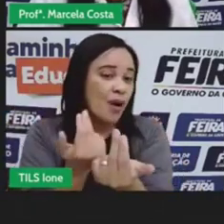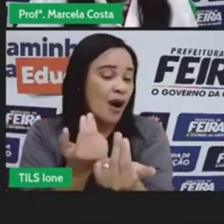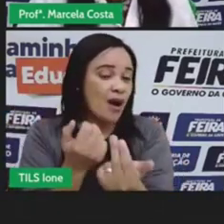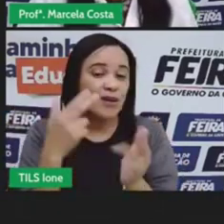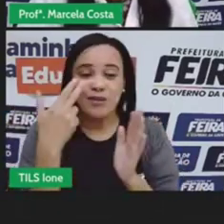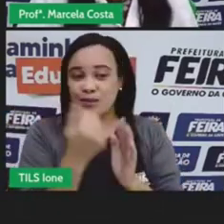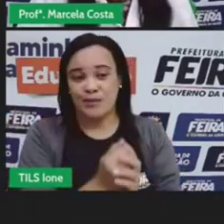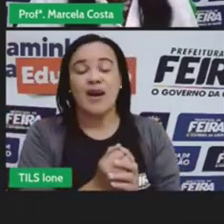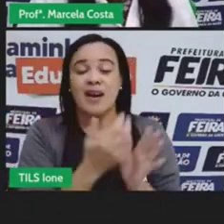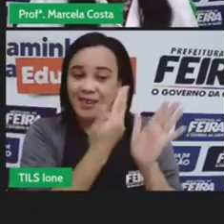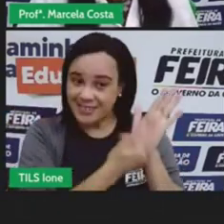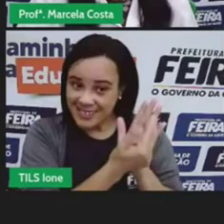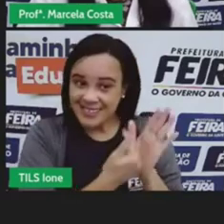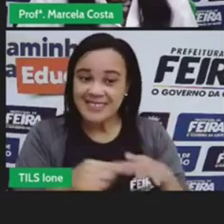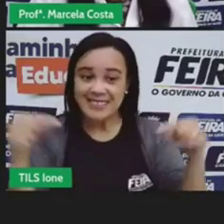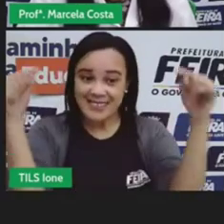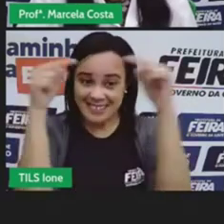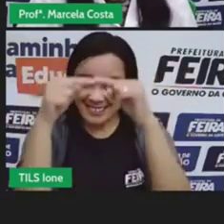imagem